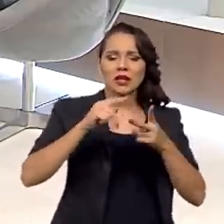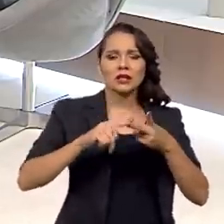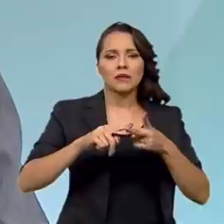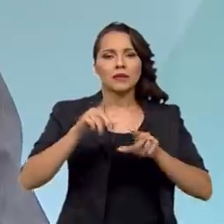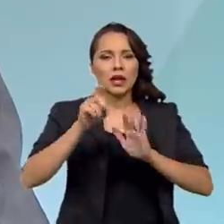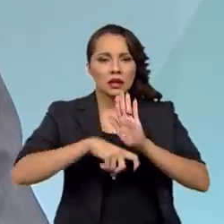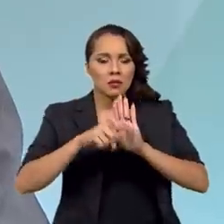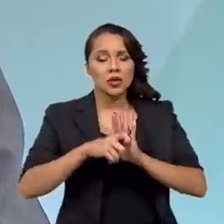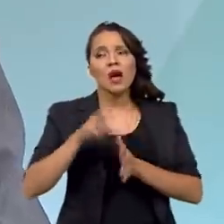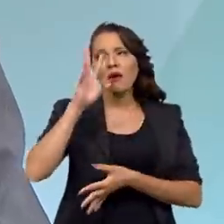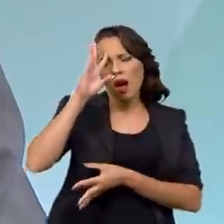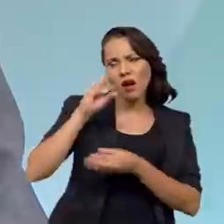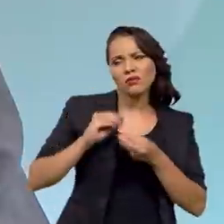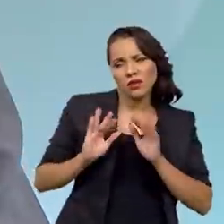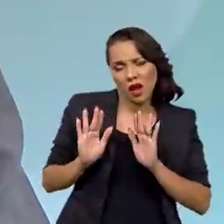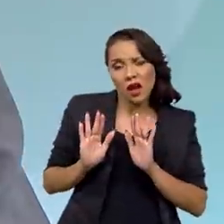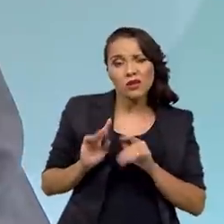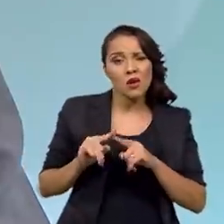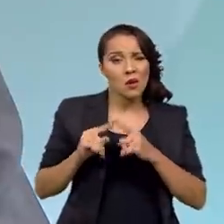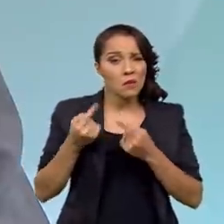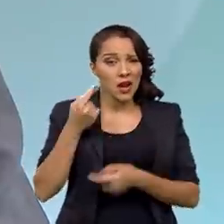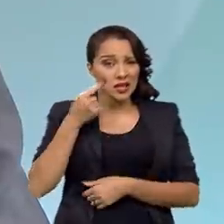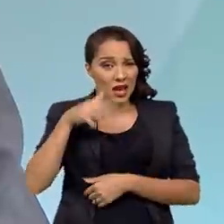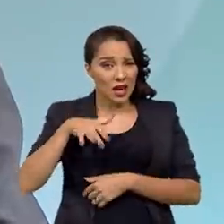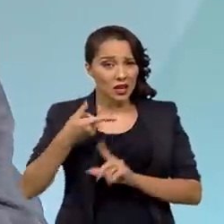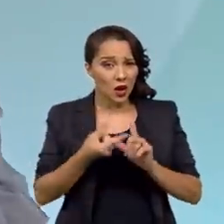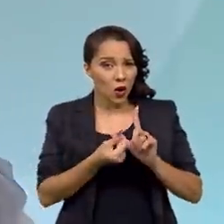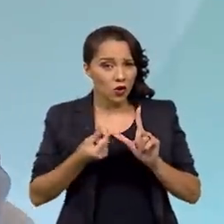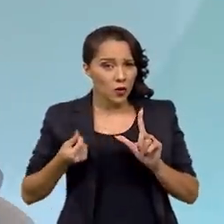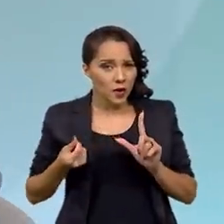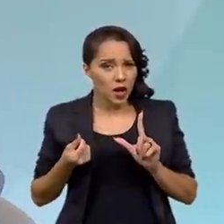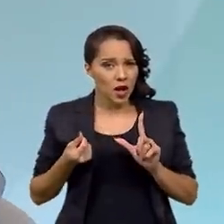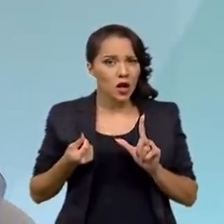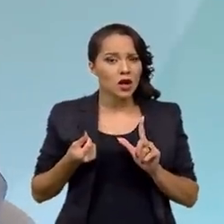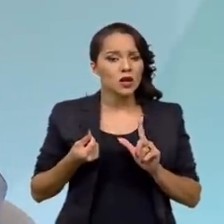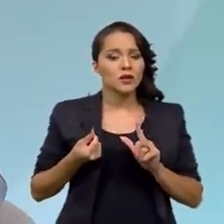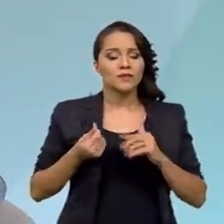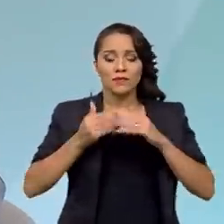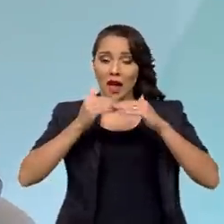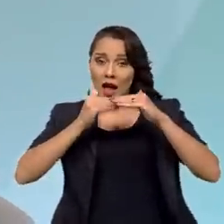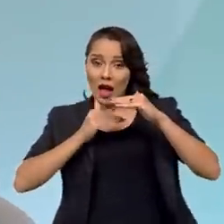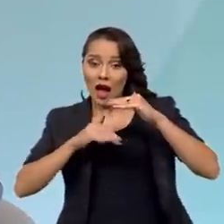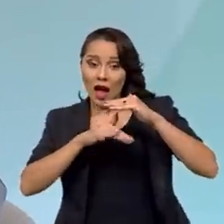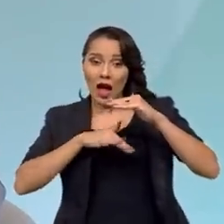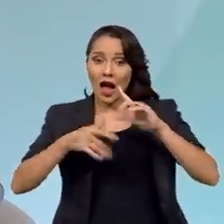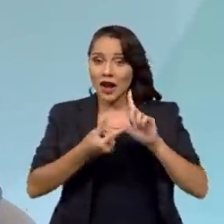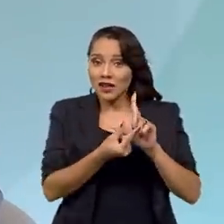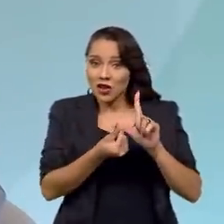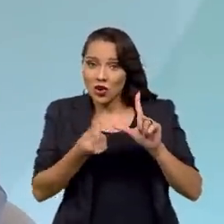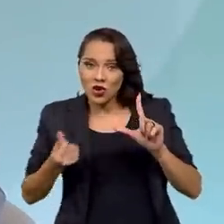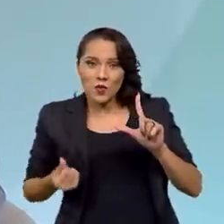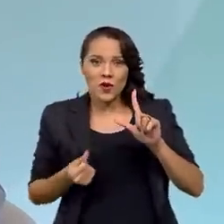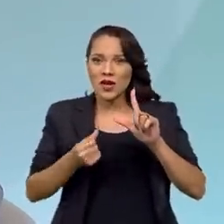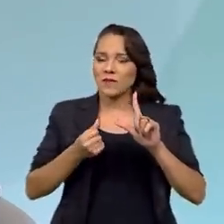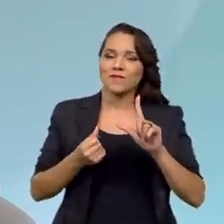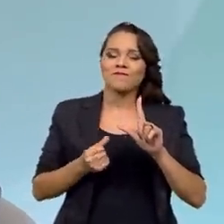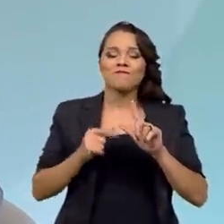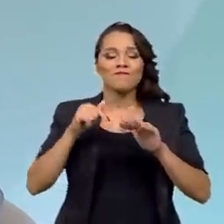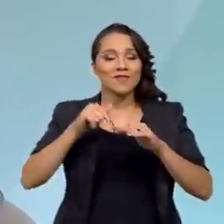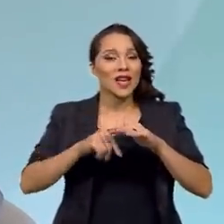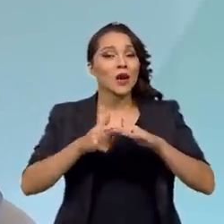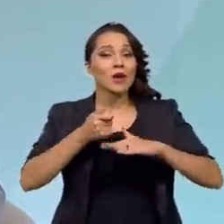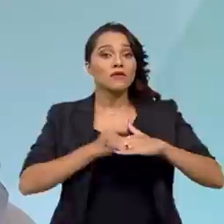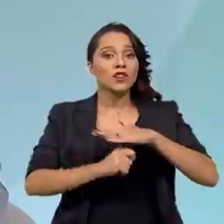entendo. Agora, do ponto de vista econômico, o subsolo da economia, o underground da economia é o